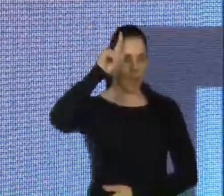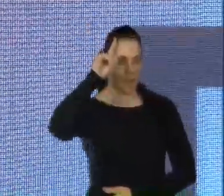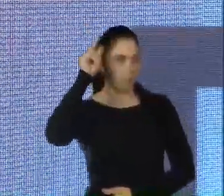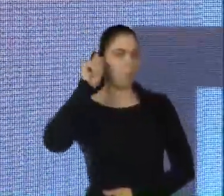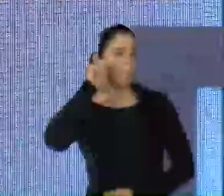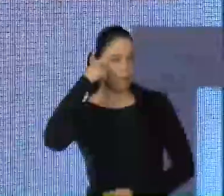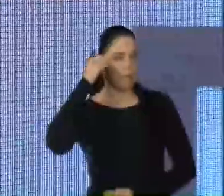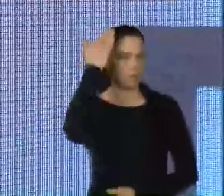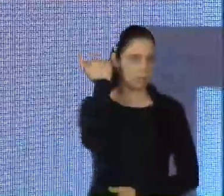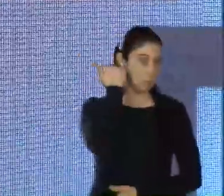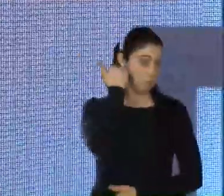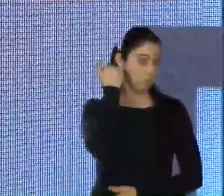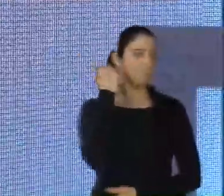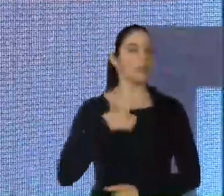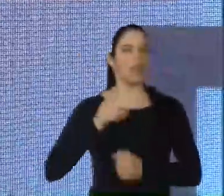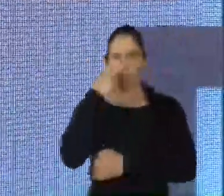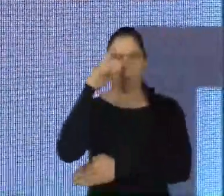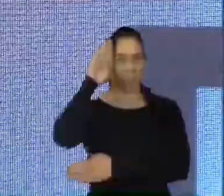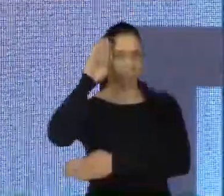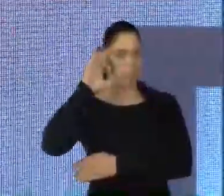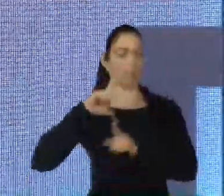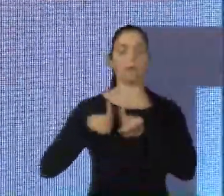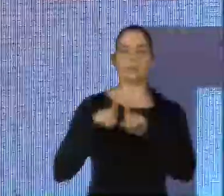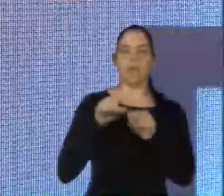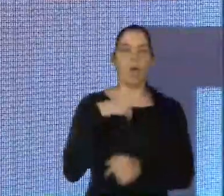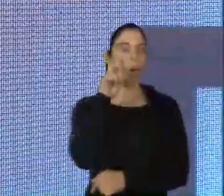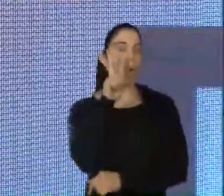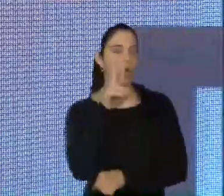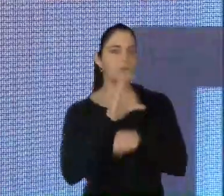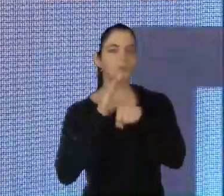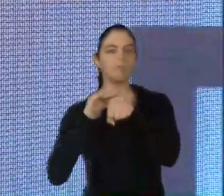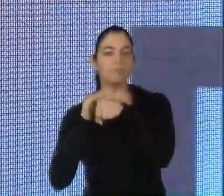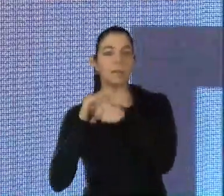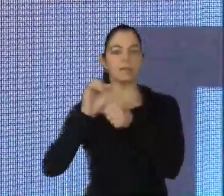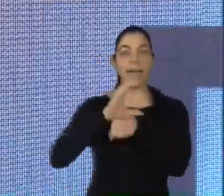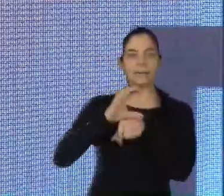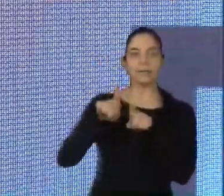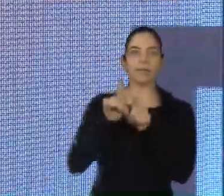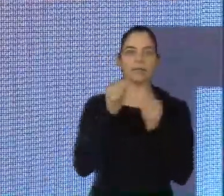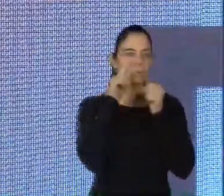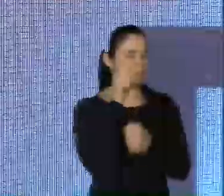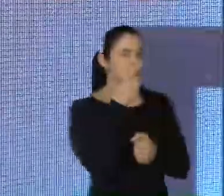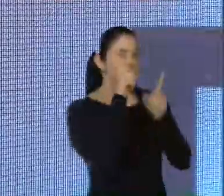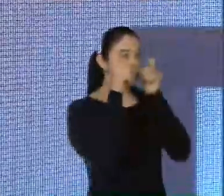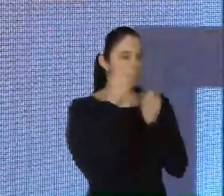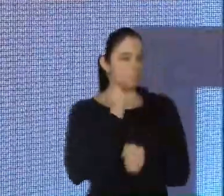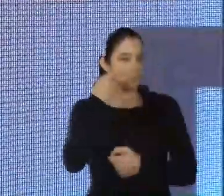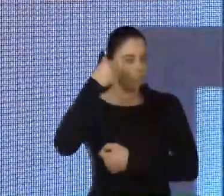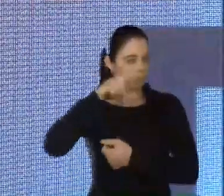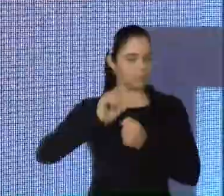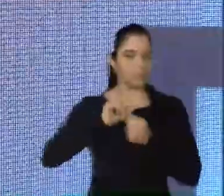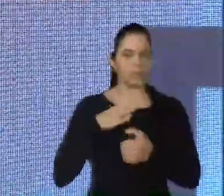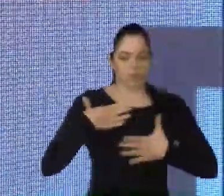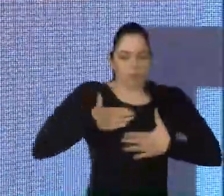corte réco militar, tenho olhos castanhos, com uma expressão profunda no olhar. Estou vestindo um blazer cinza, uma